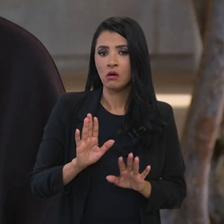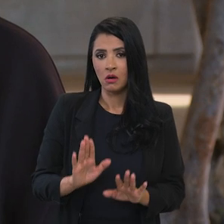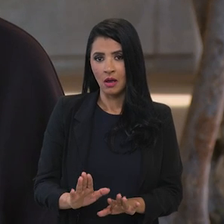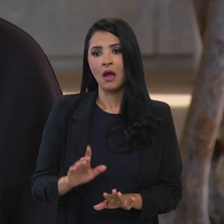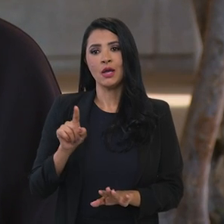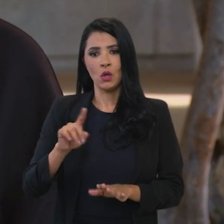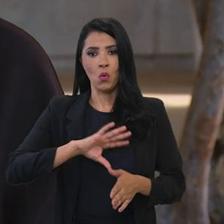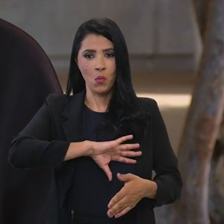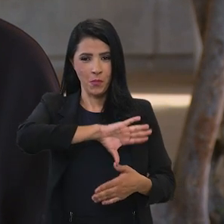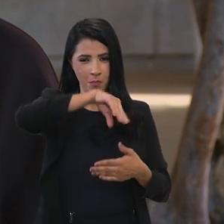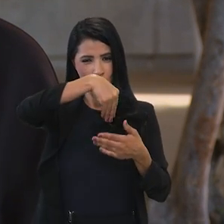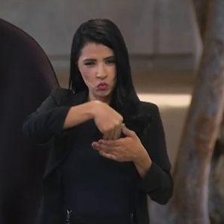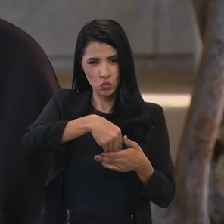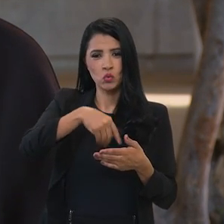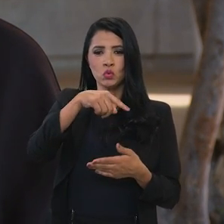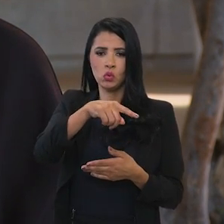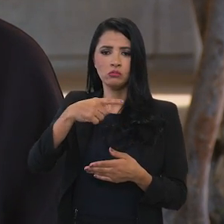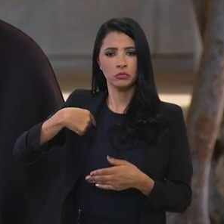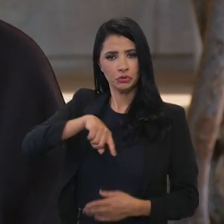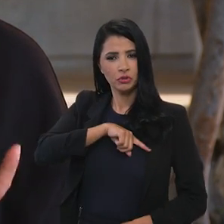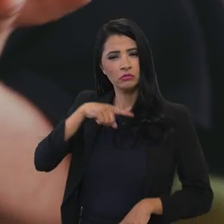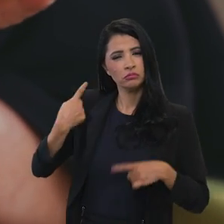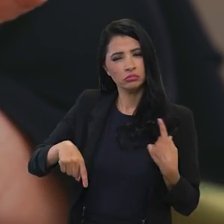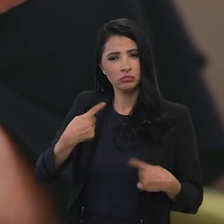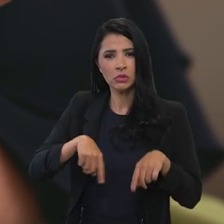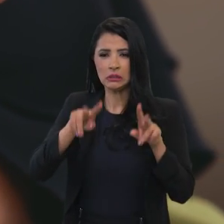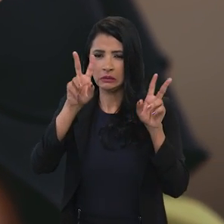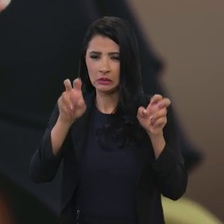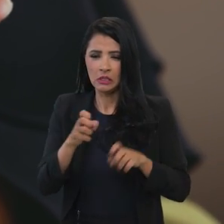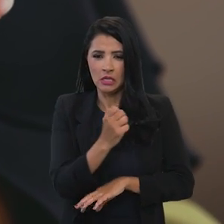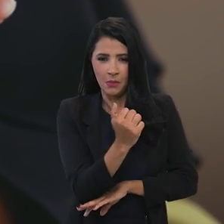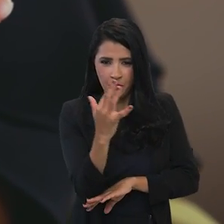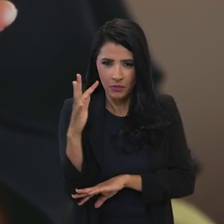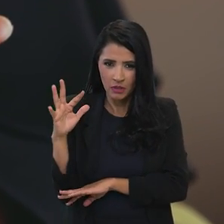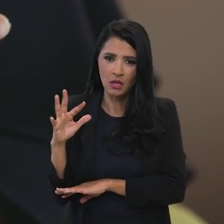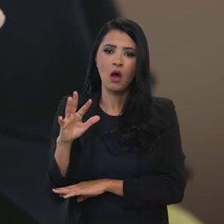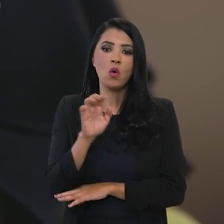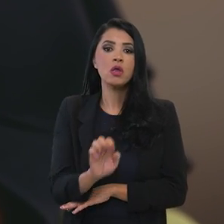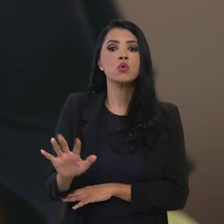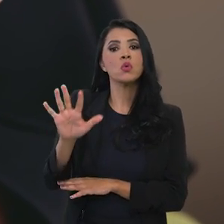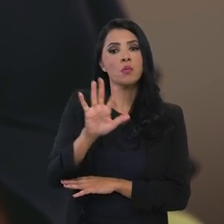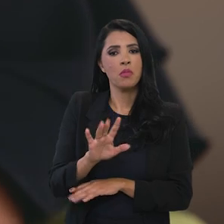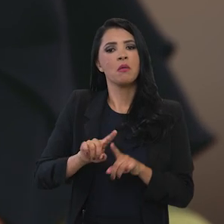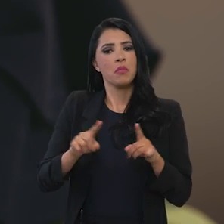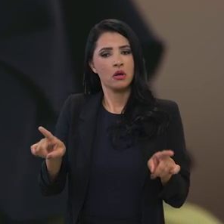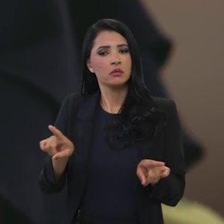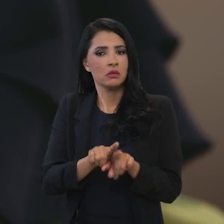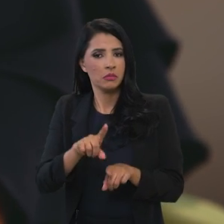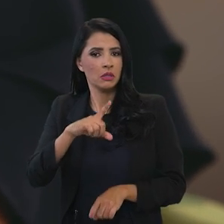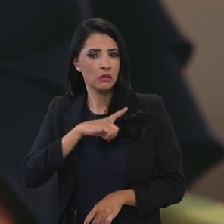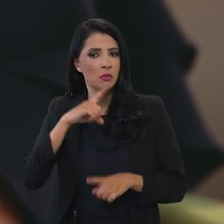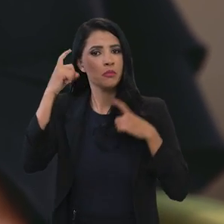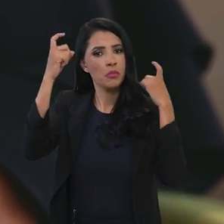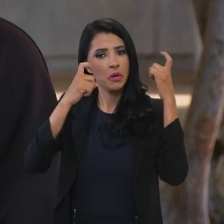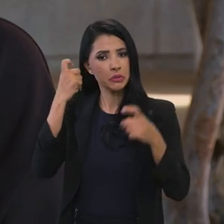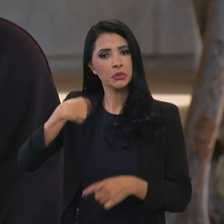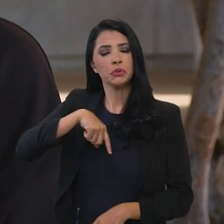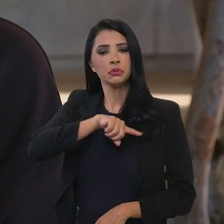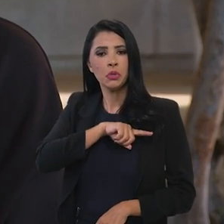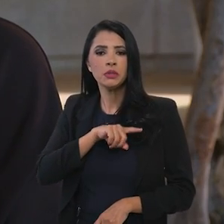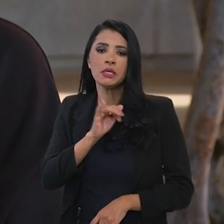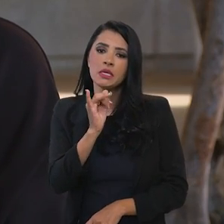do lado do Mercosul nós estamos discutindo essa agenda ambiental europeia mas nós também temos as nossas